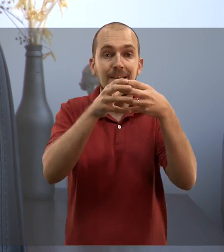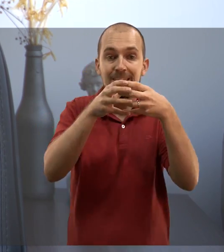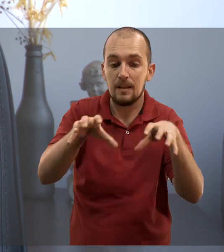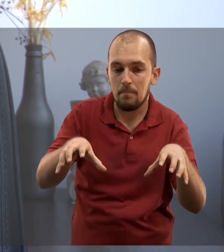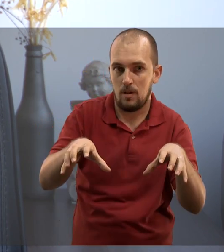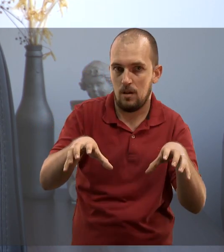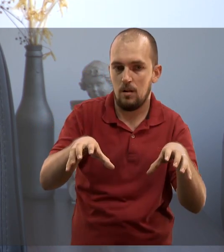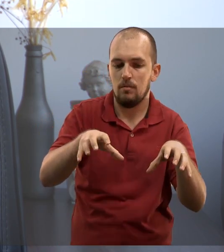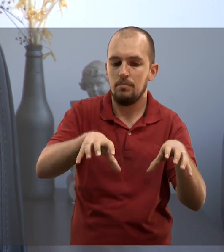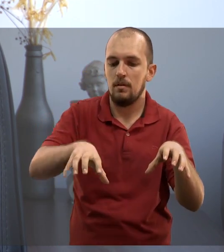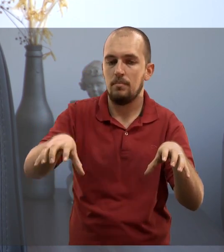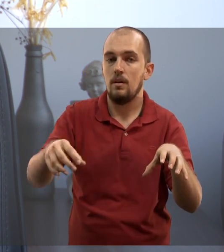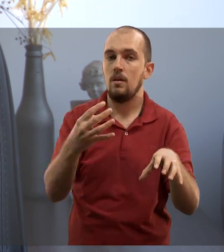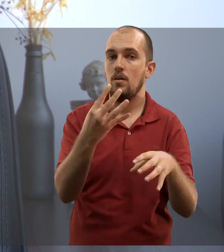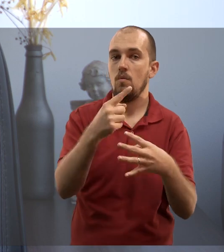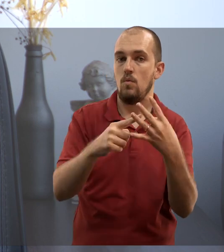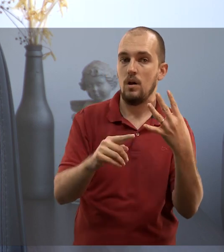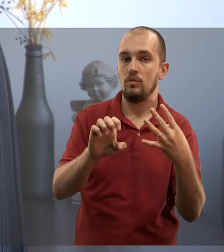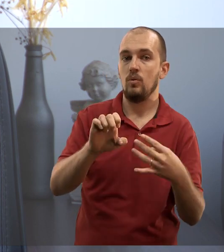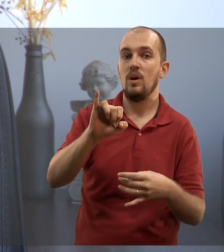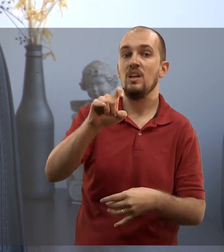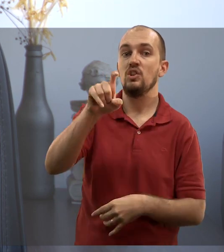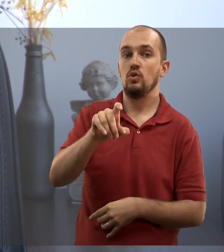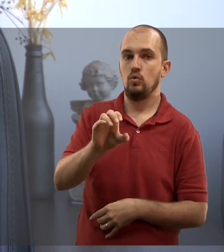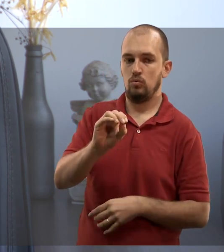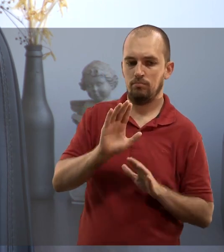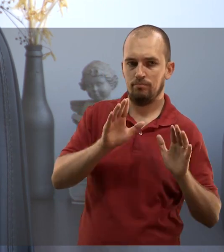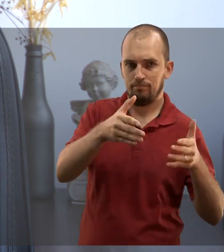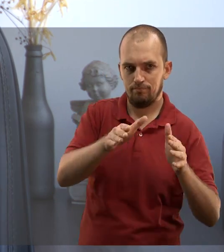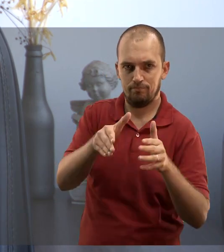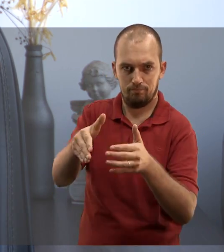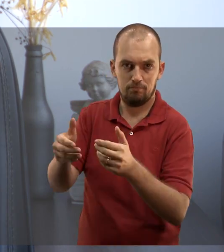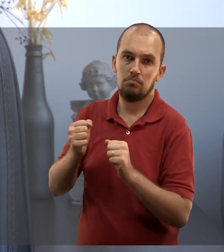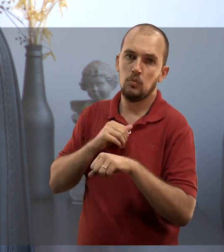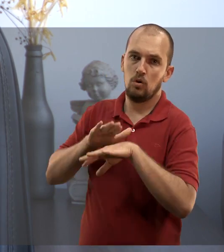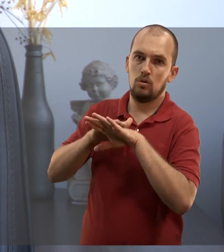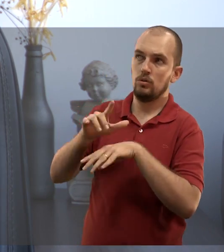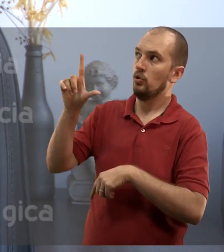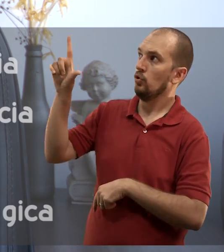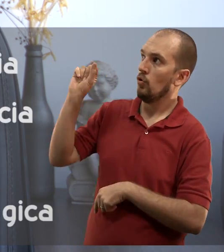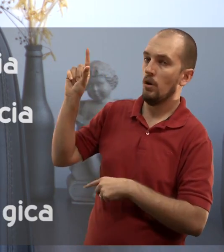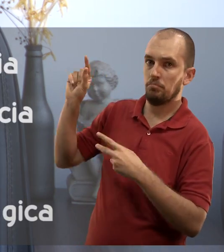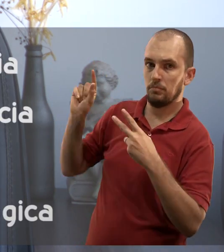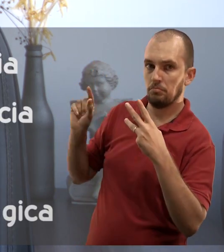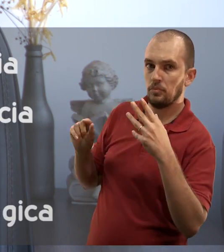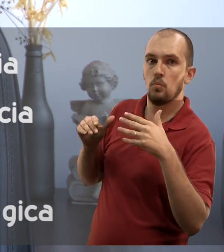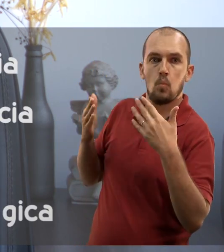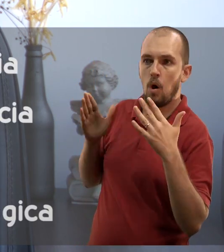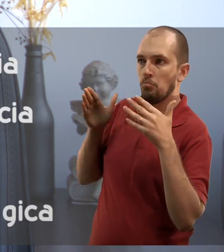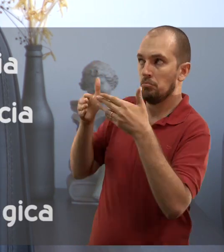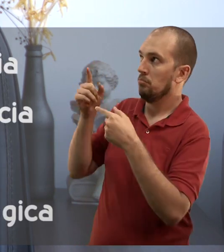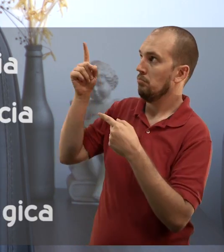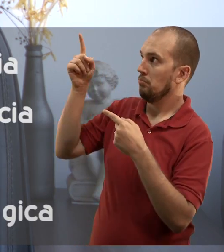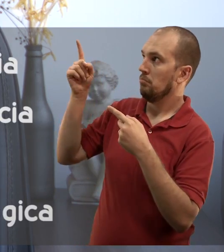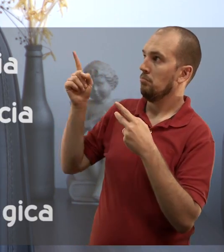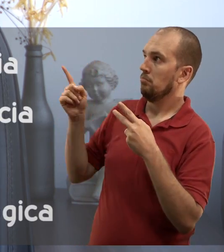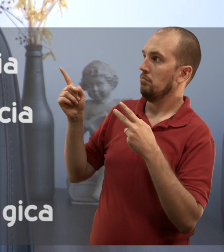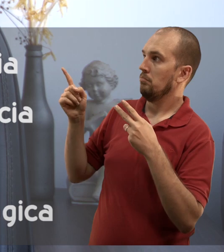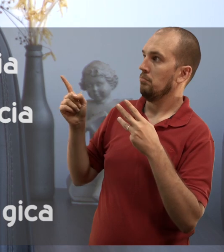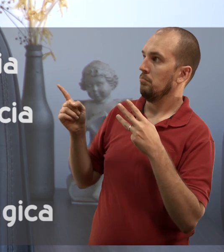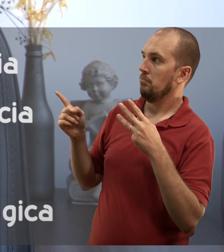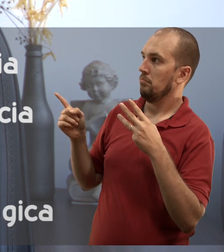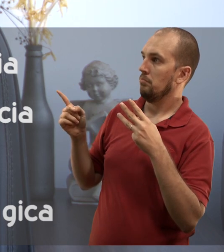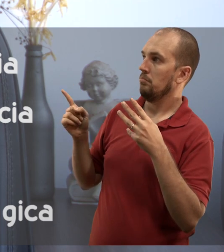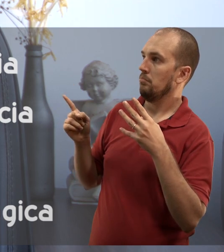curso o nosso aluno pode optar por quatro ênfases. Ele pode optar por desenvolver uma ênfase no eixo da cultura e da memória,